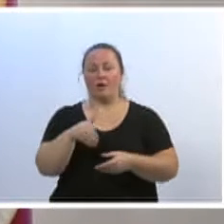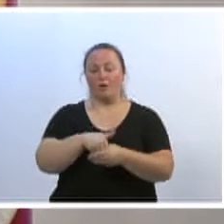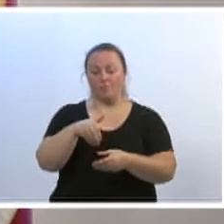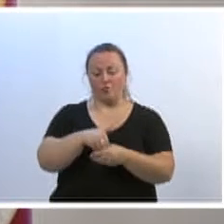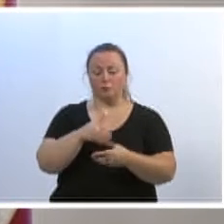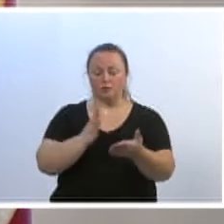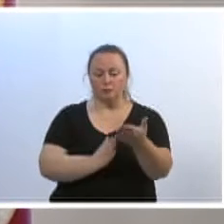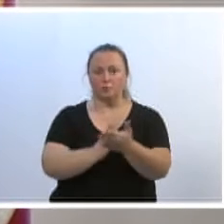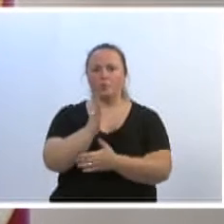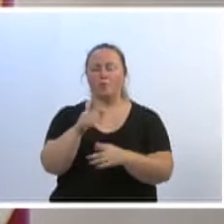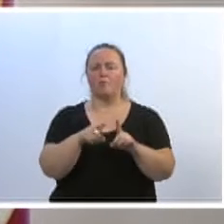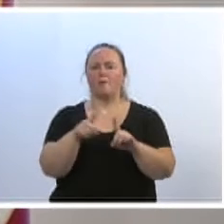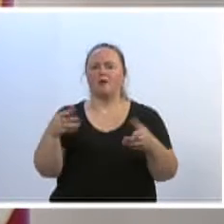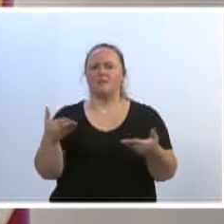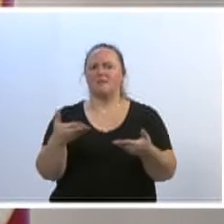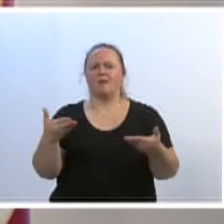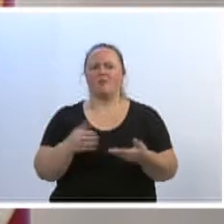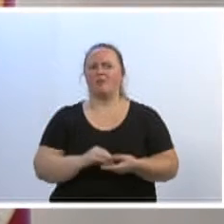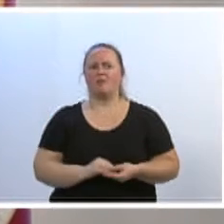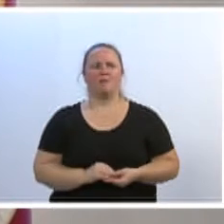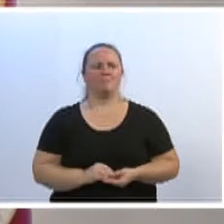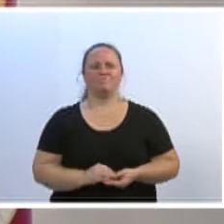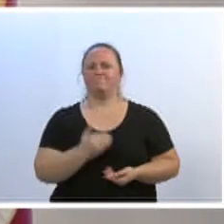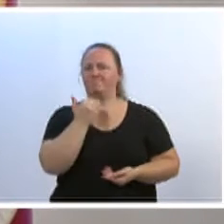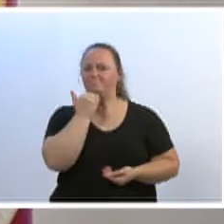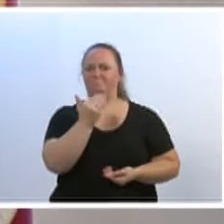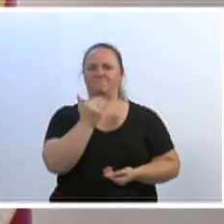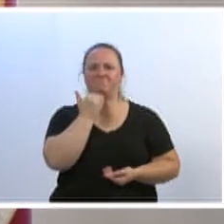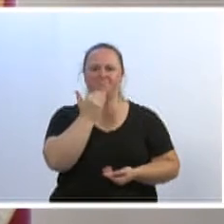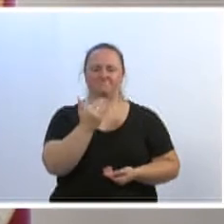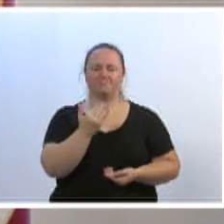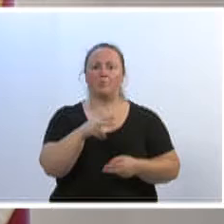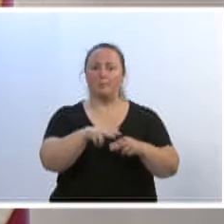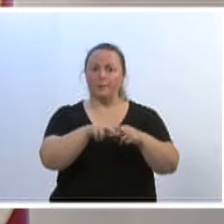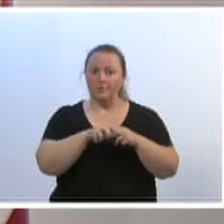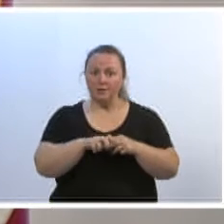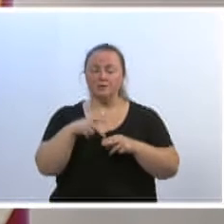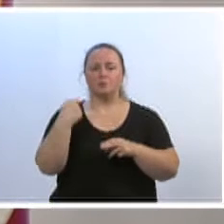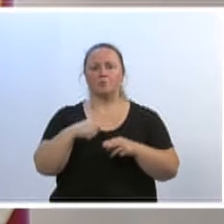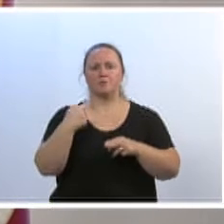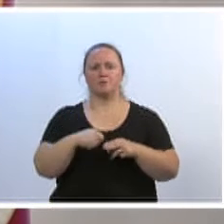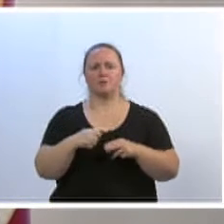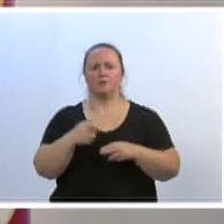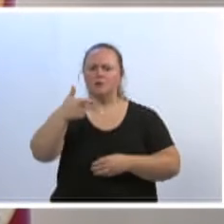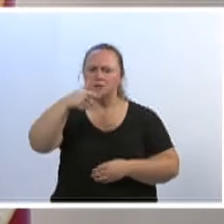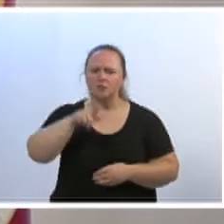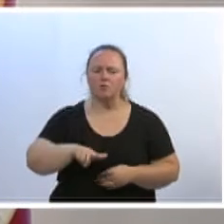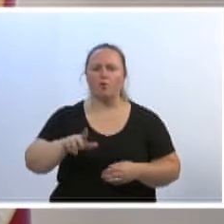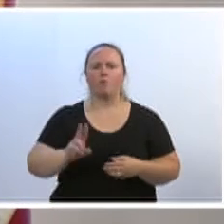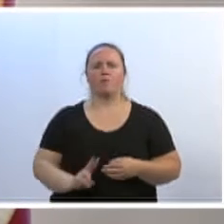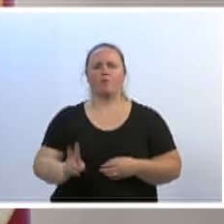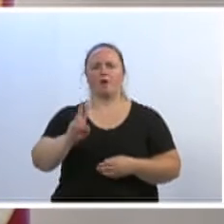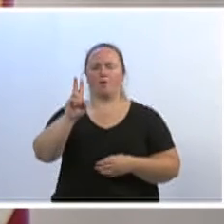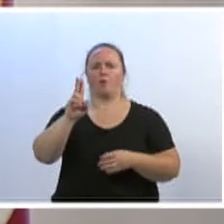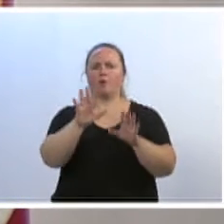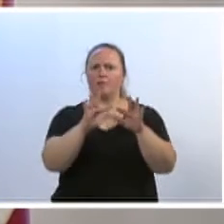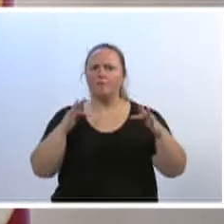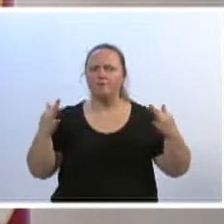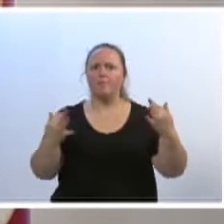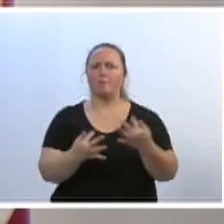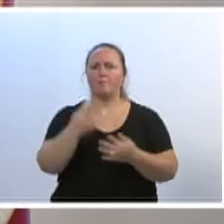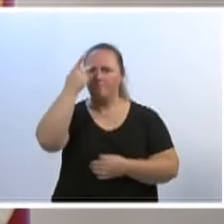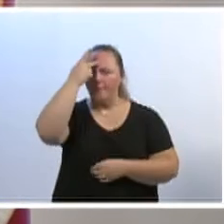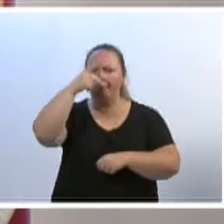palmada estão presos agora, porque nós precisamos realmente de um resgate dos valores e a família tem que ter essa